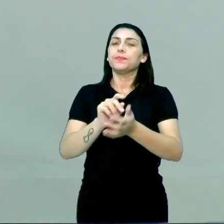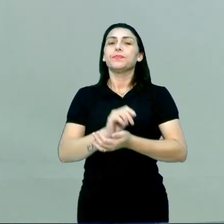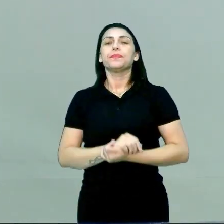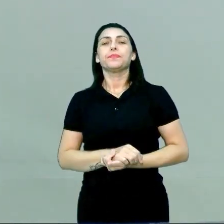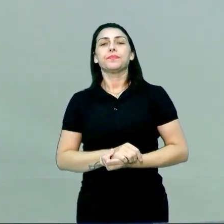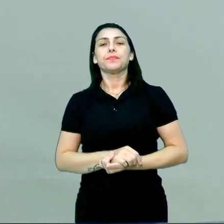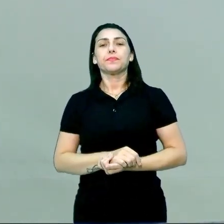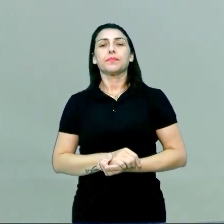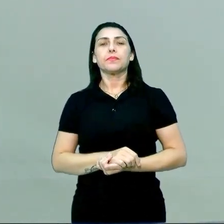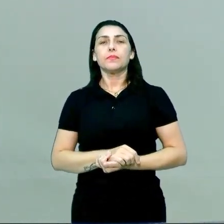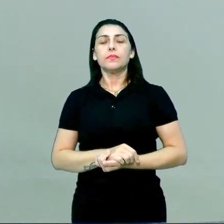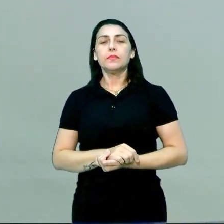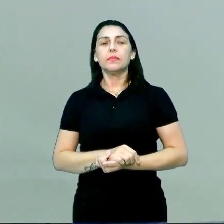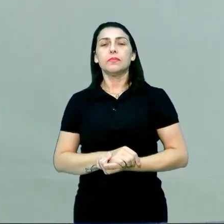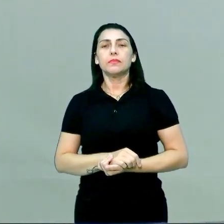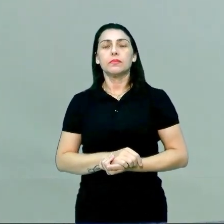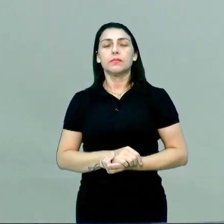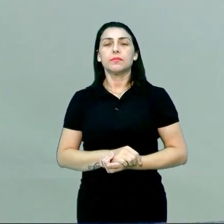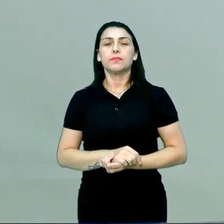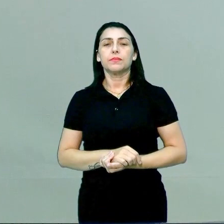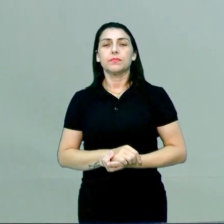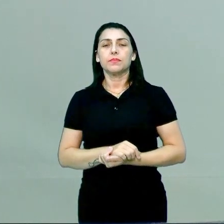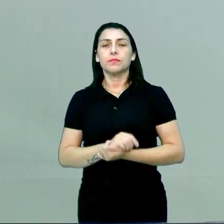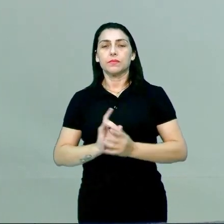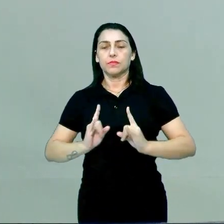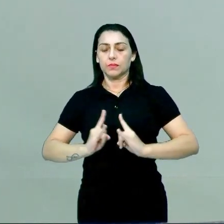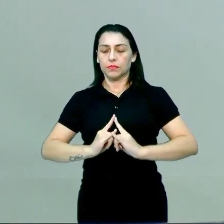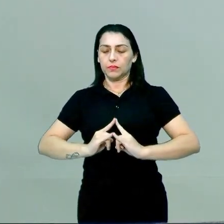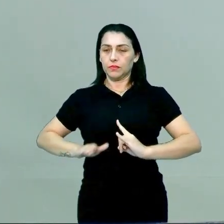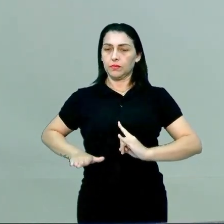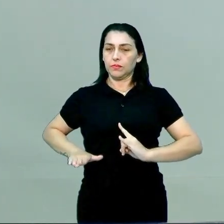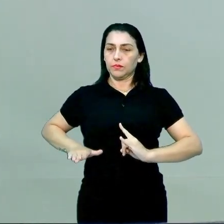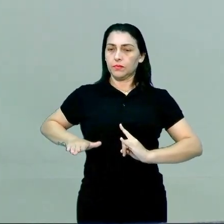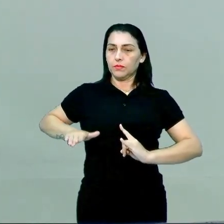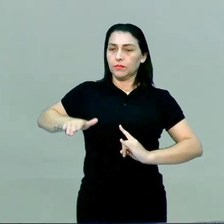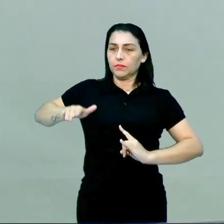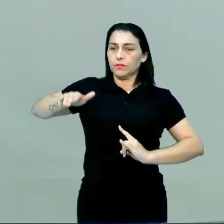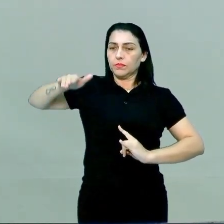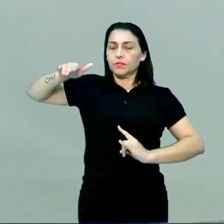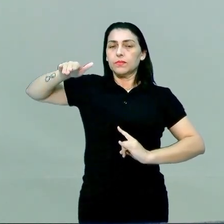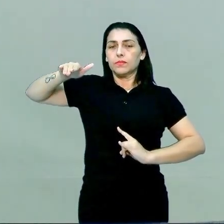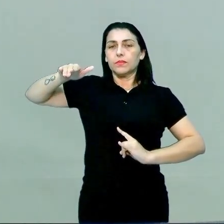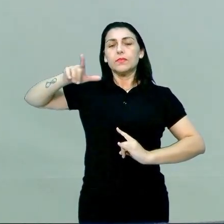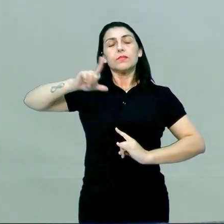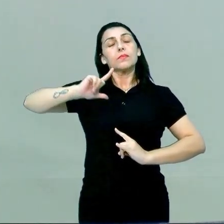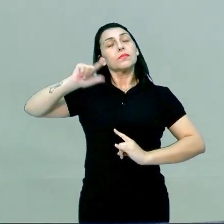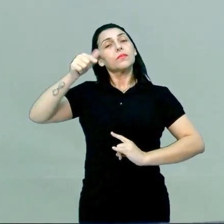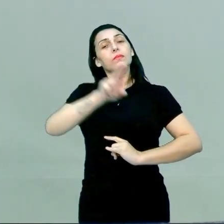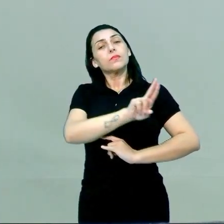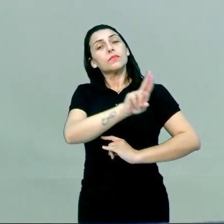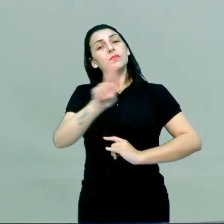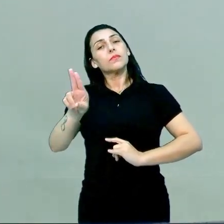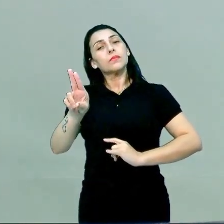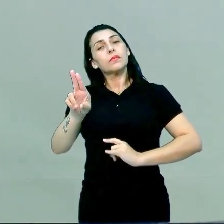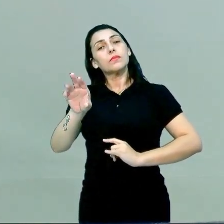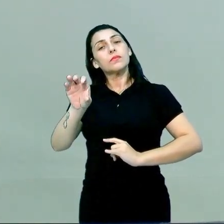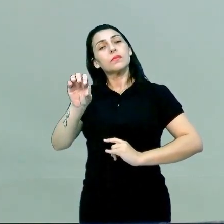O GH, pessoal, é conhecido também como hormônio do crescimento. Recebe outro nome também, como